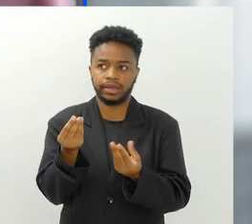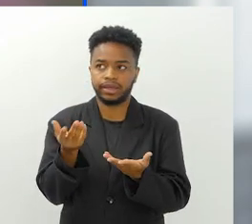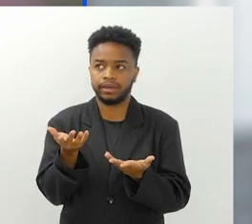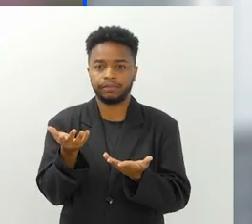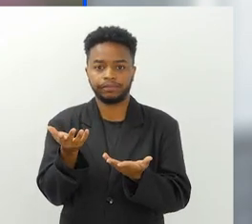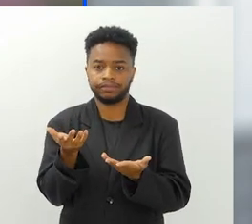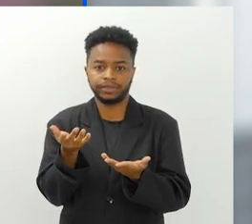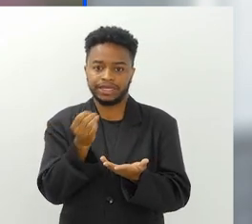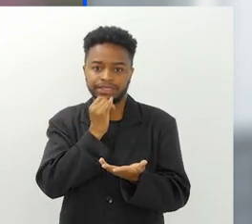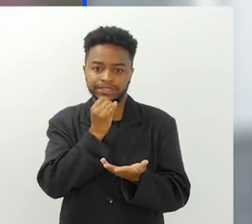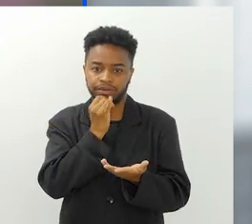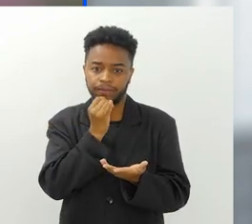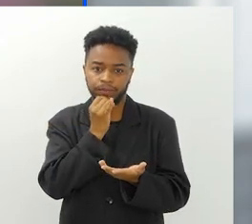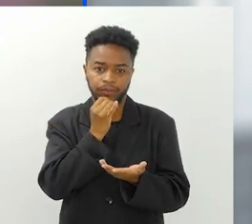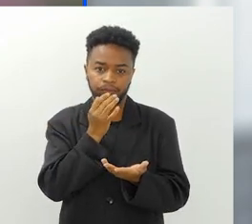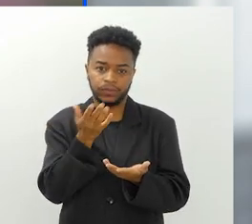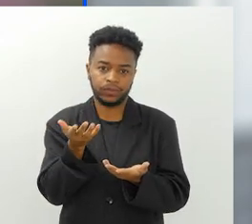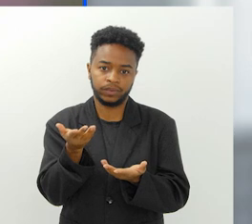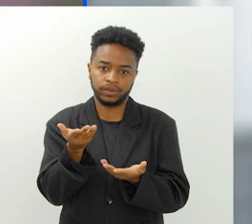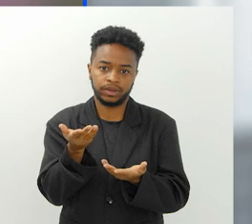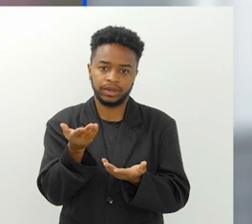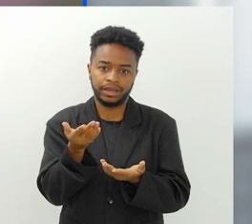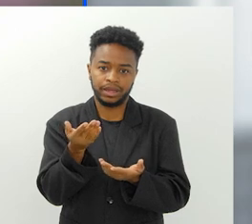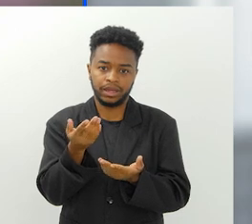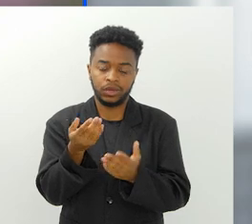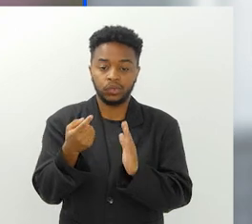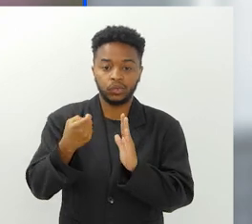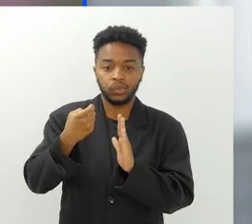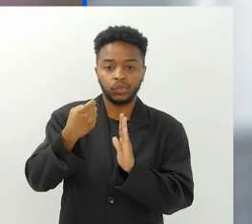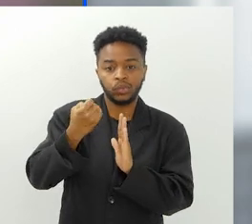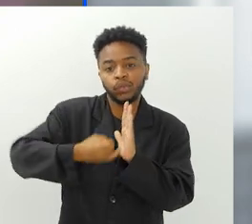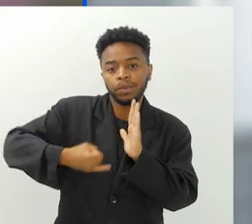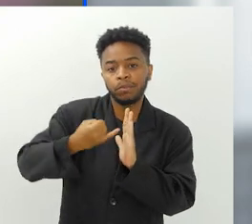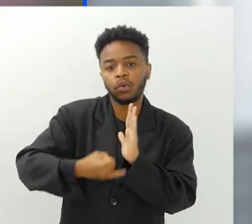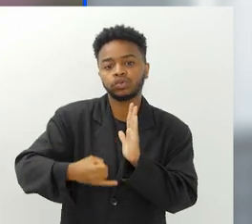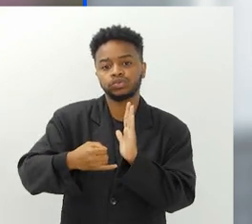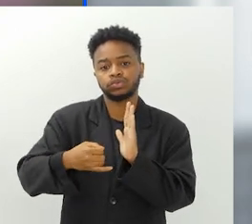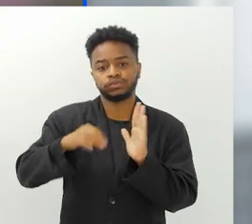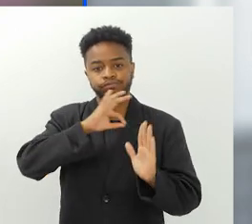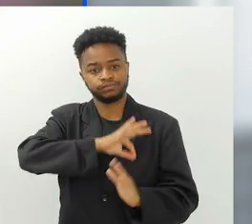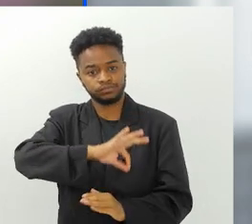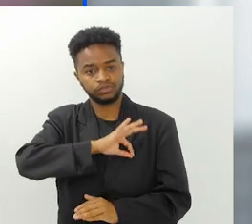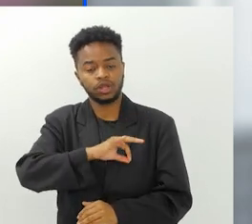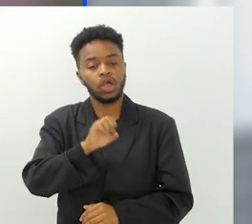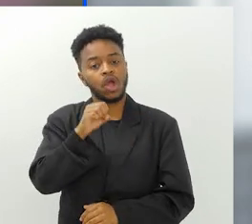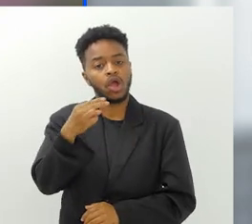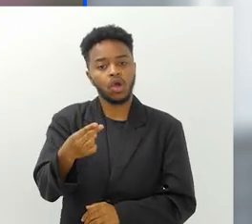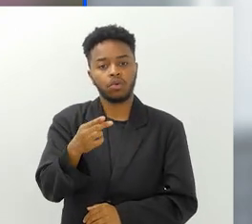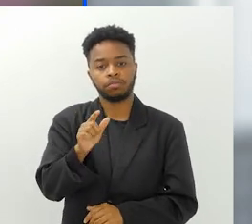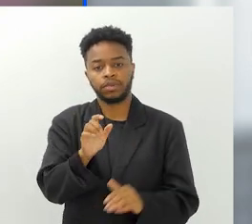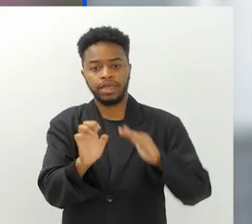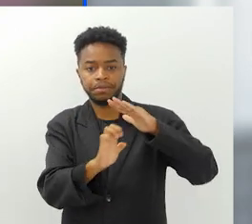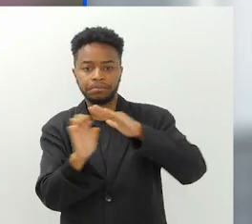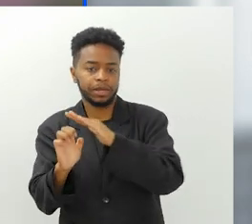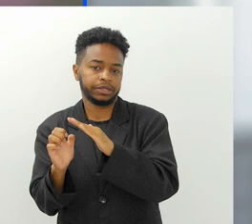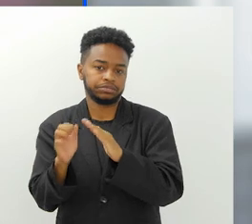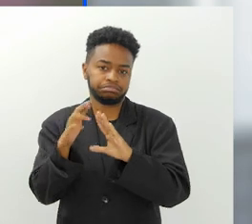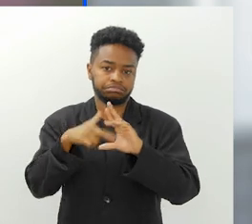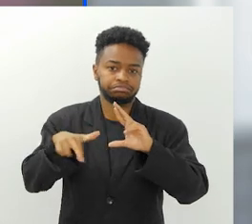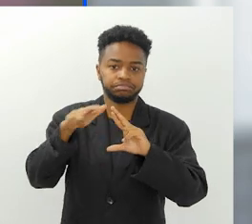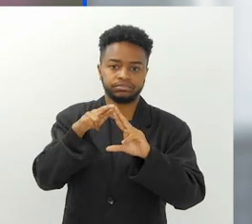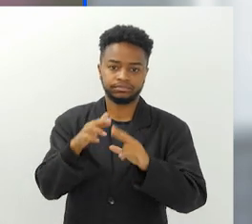abater, por exemplo, no imposto de renda, por exemplo, empresas que façam esse tipo de